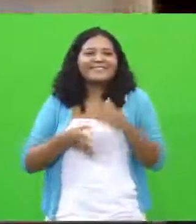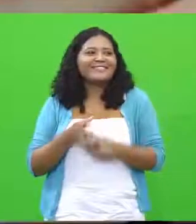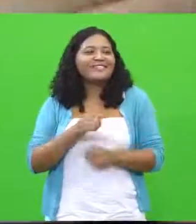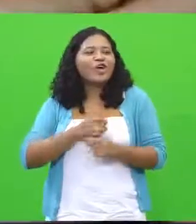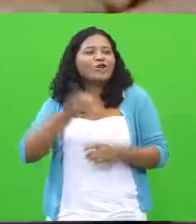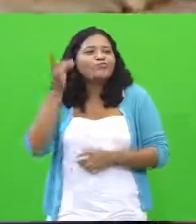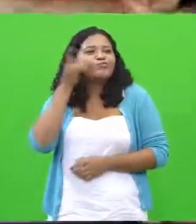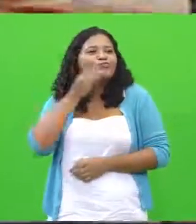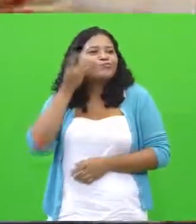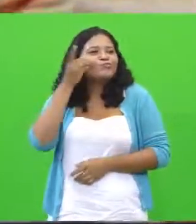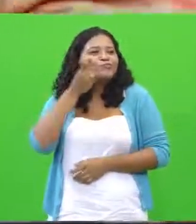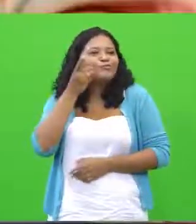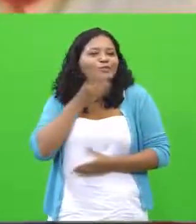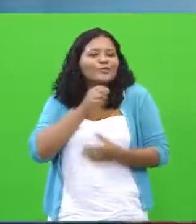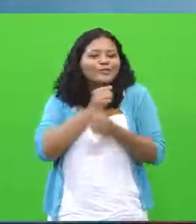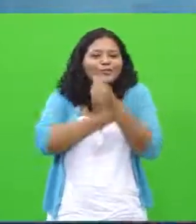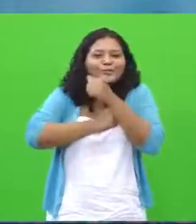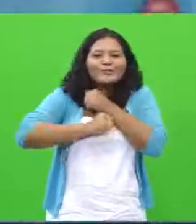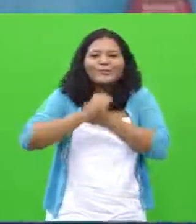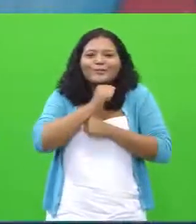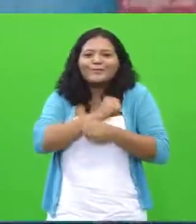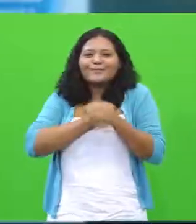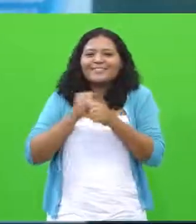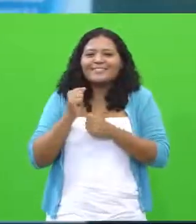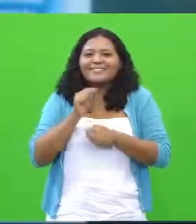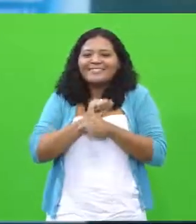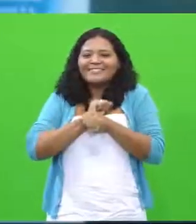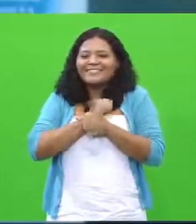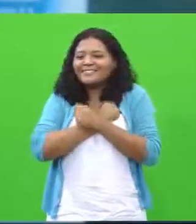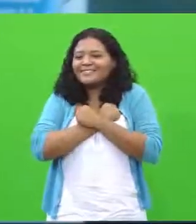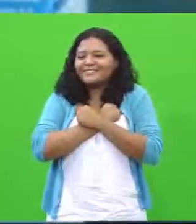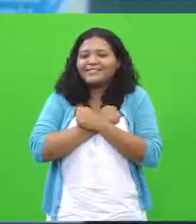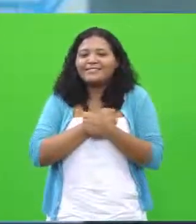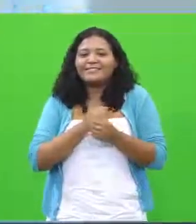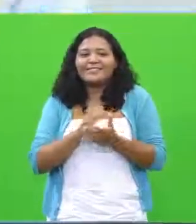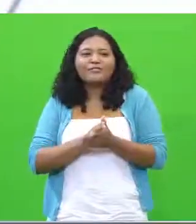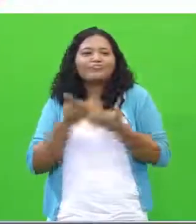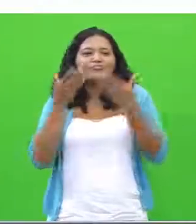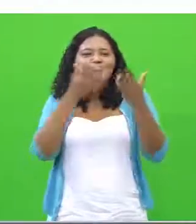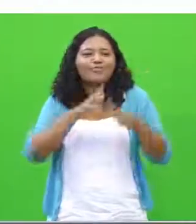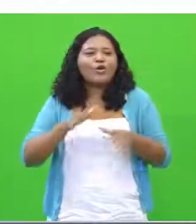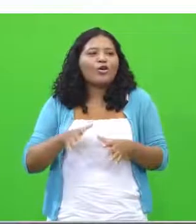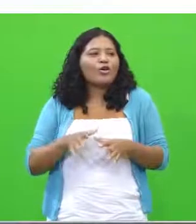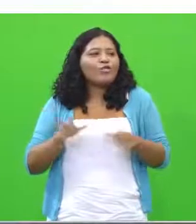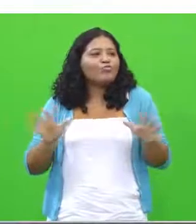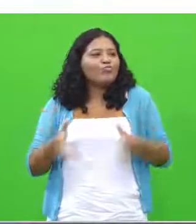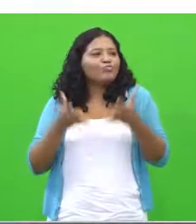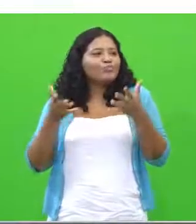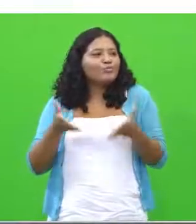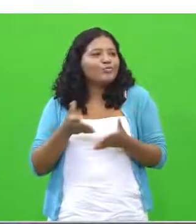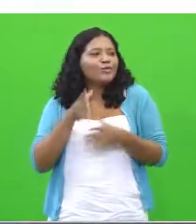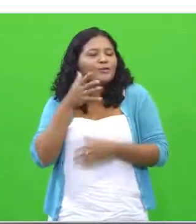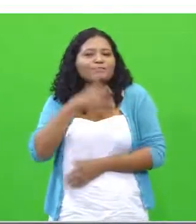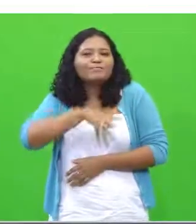agarradinho em mim. Nova linha Johnson's Baby com cheirinho prolongado.